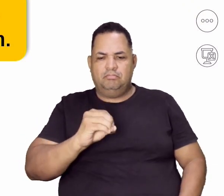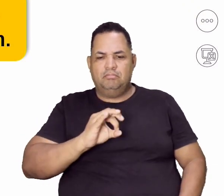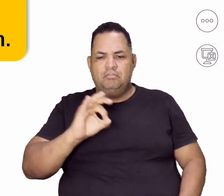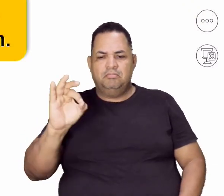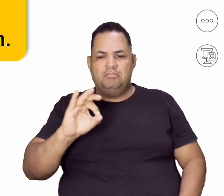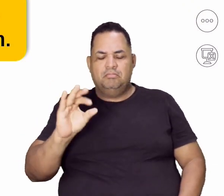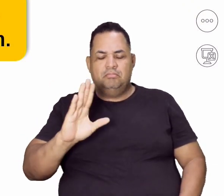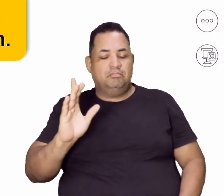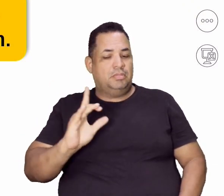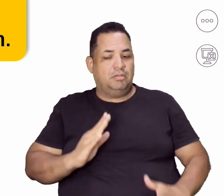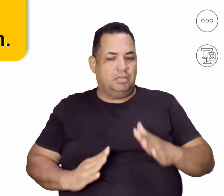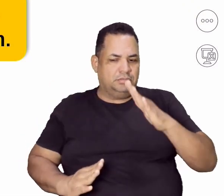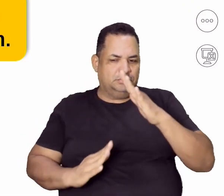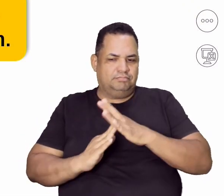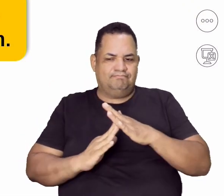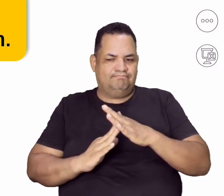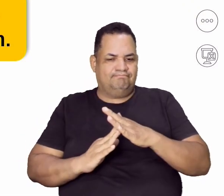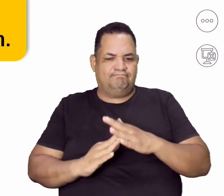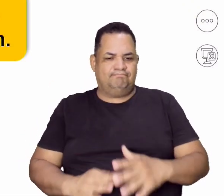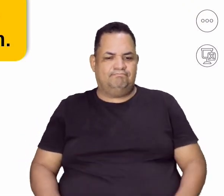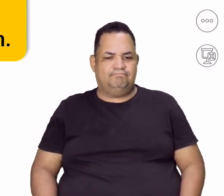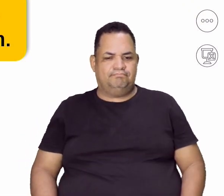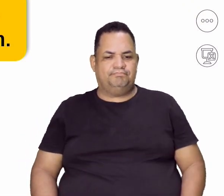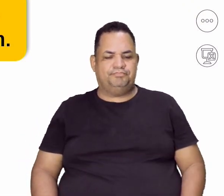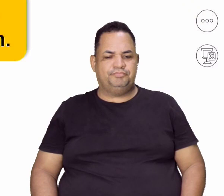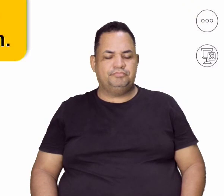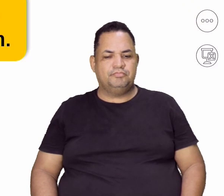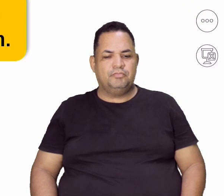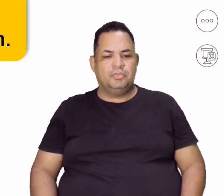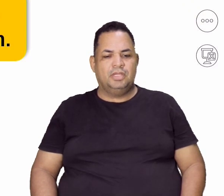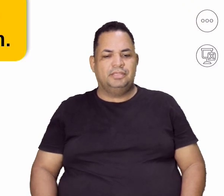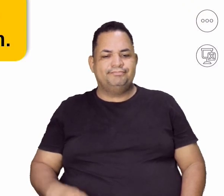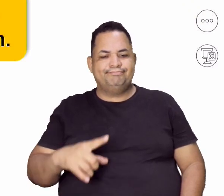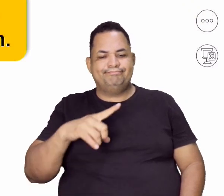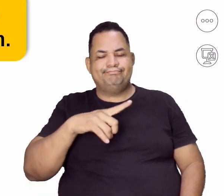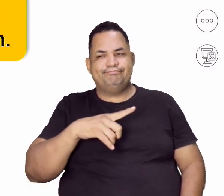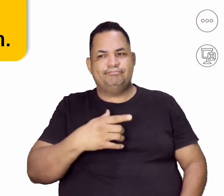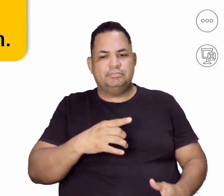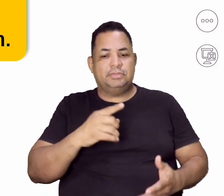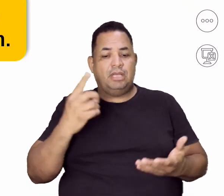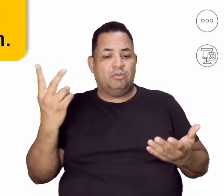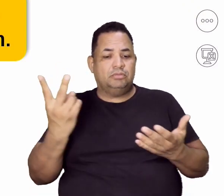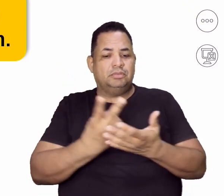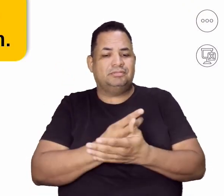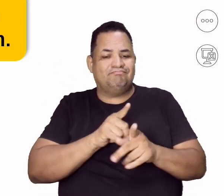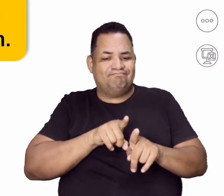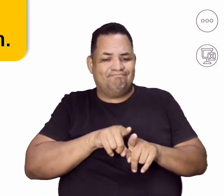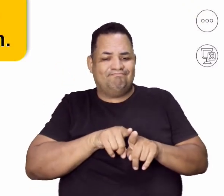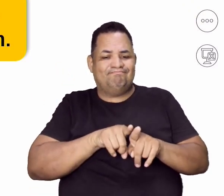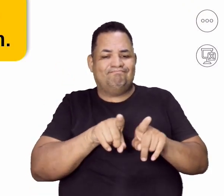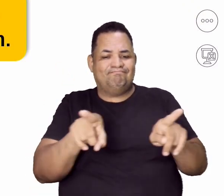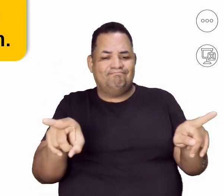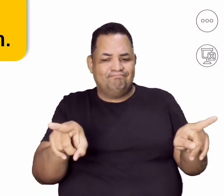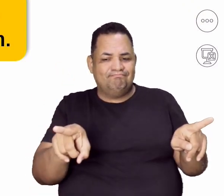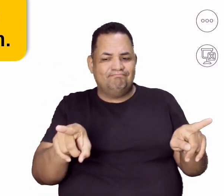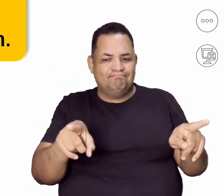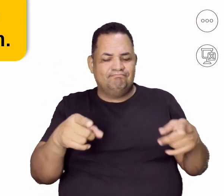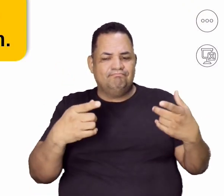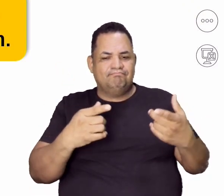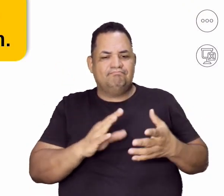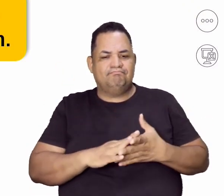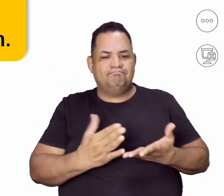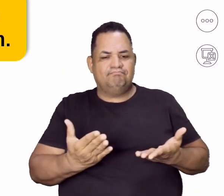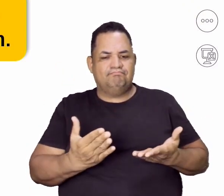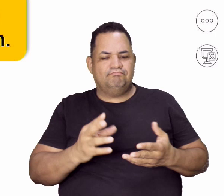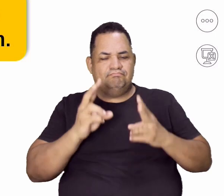não atingem? Pois é. E aí isso traz uma espécie de uma incongruência, traz um conflito, né?